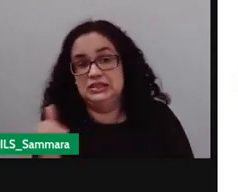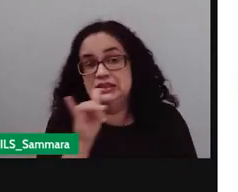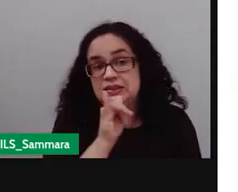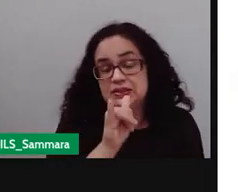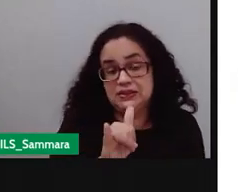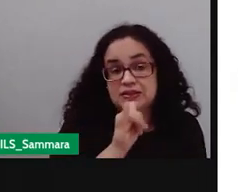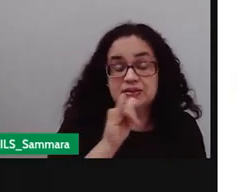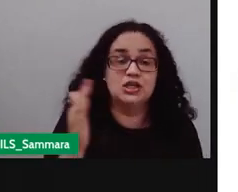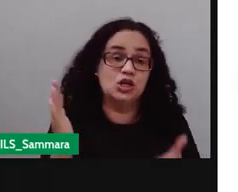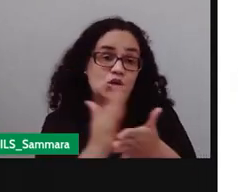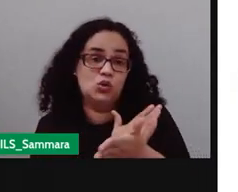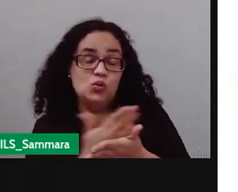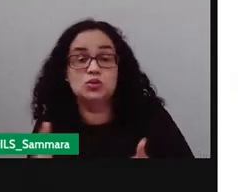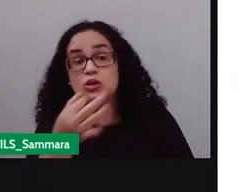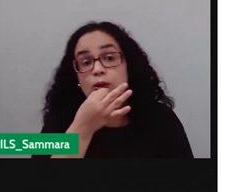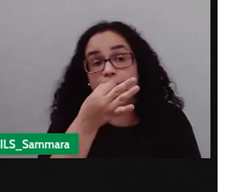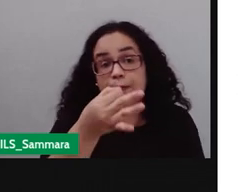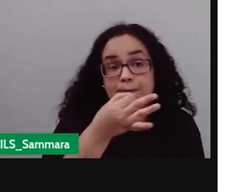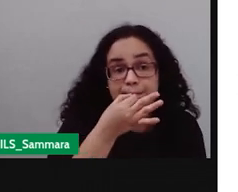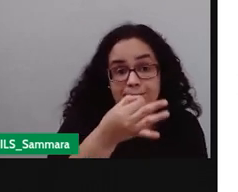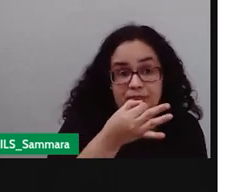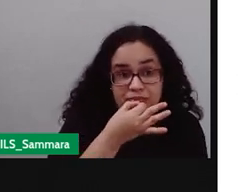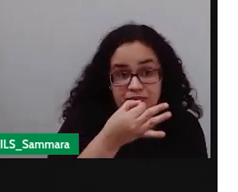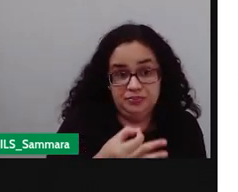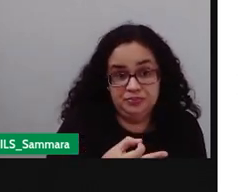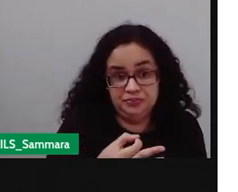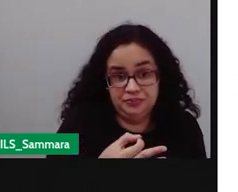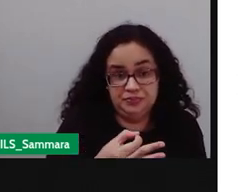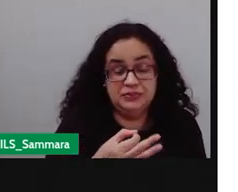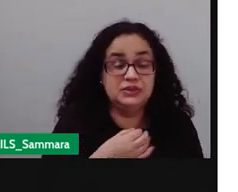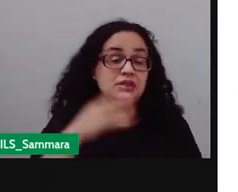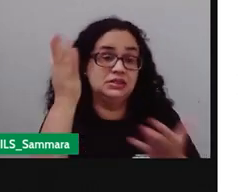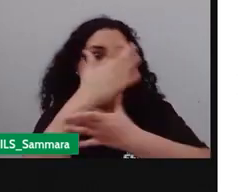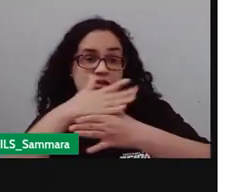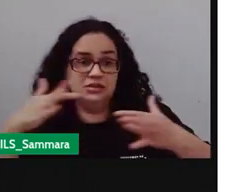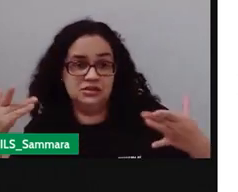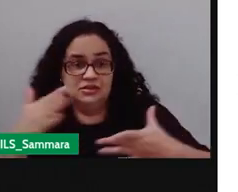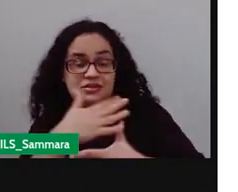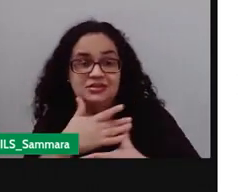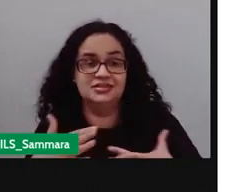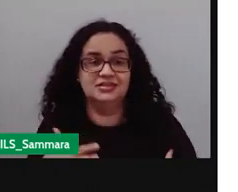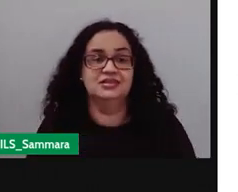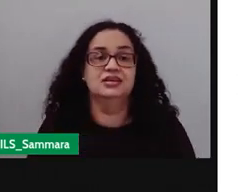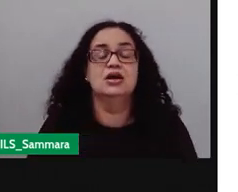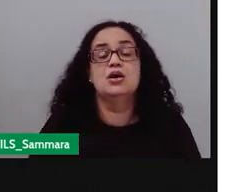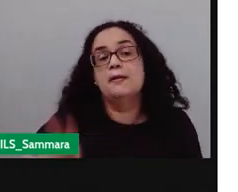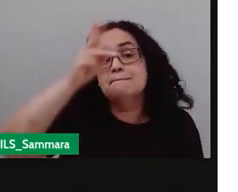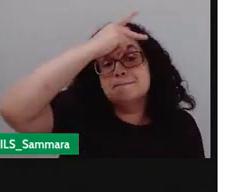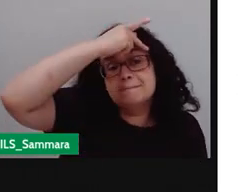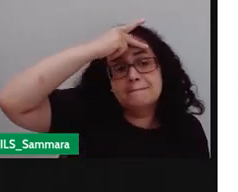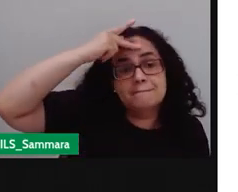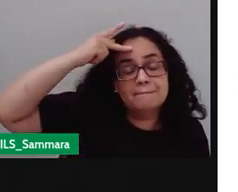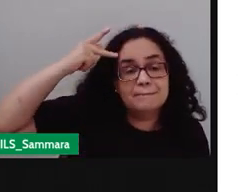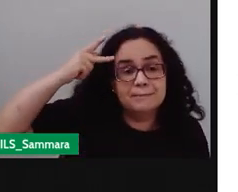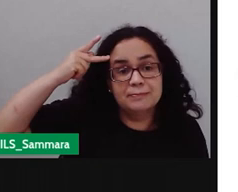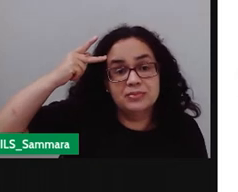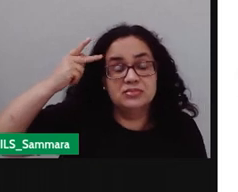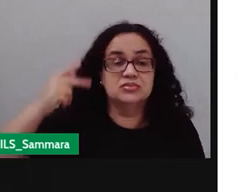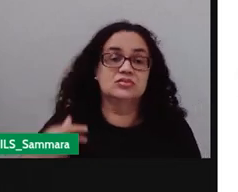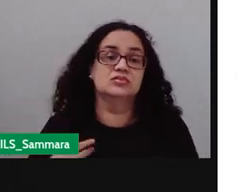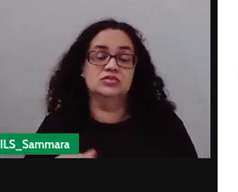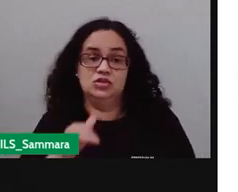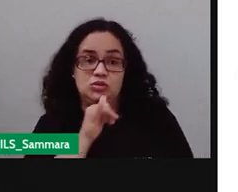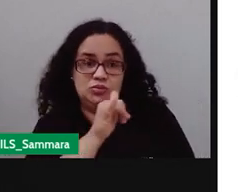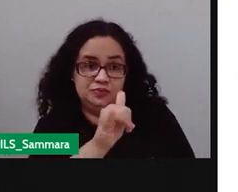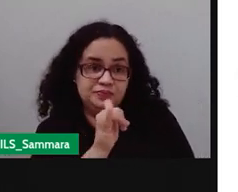né algumas críticas aí com relação à cidade e é uma pessoa bem relevante aí com relação